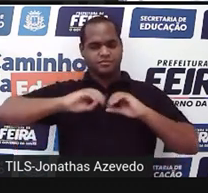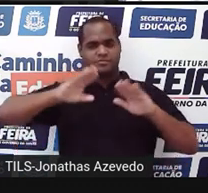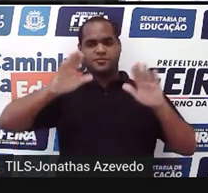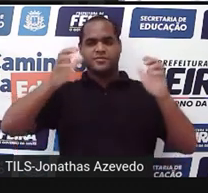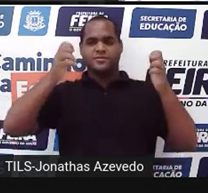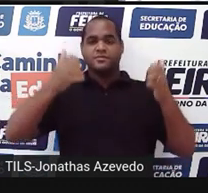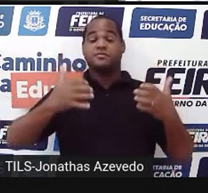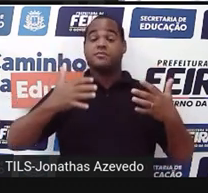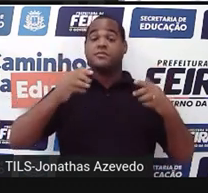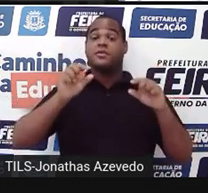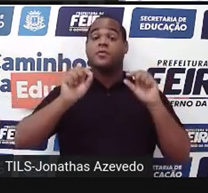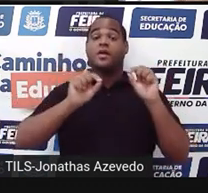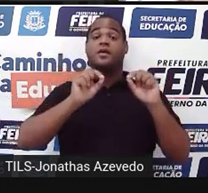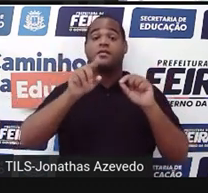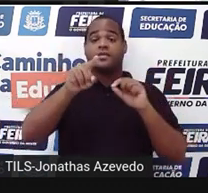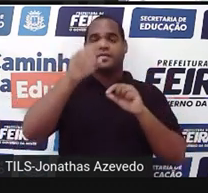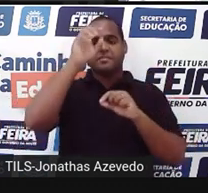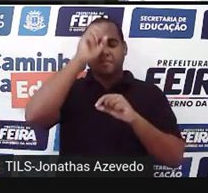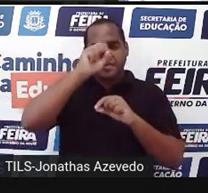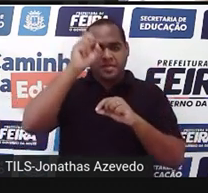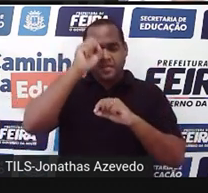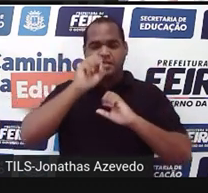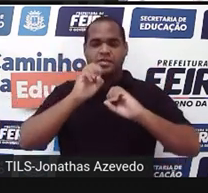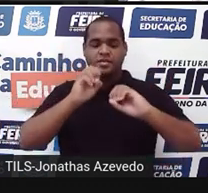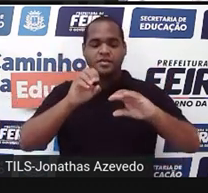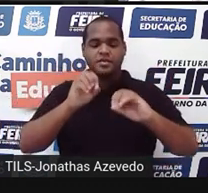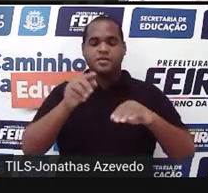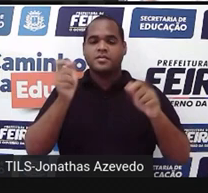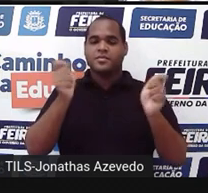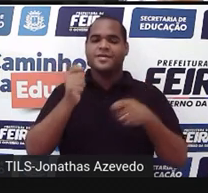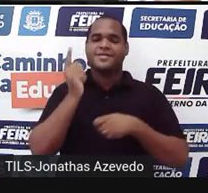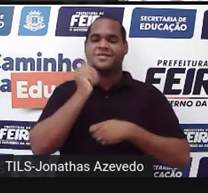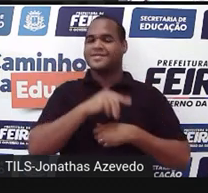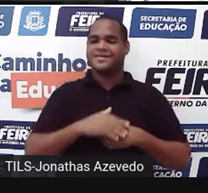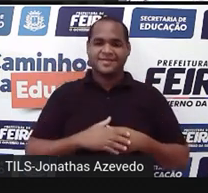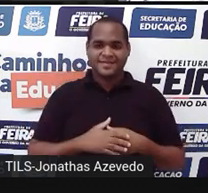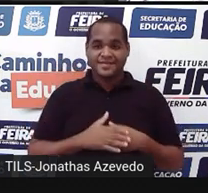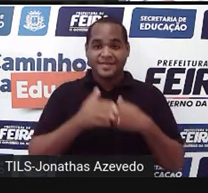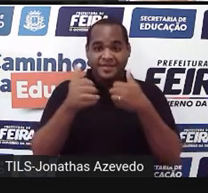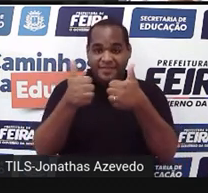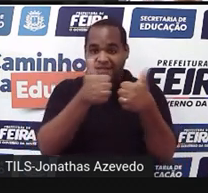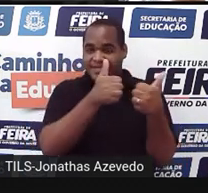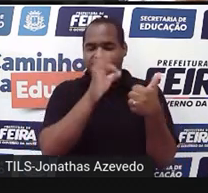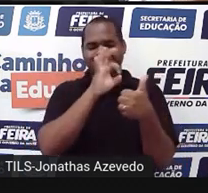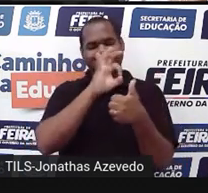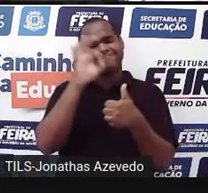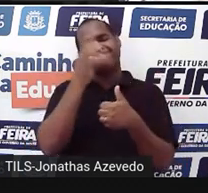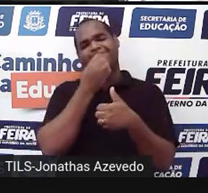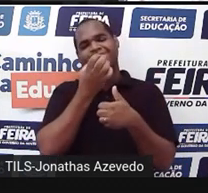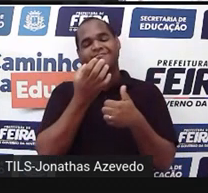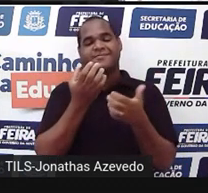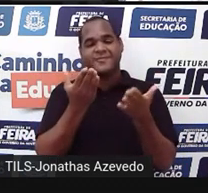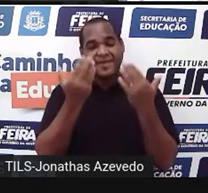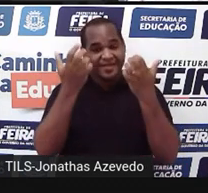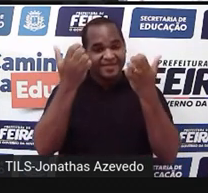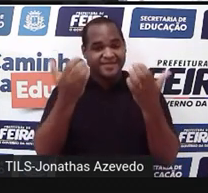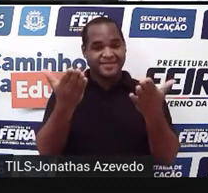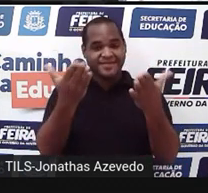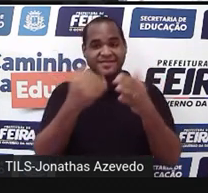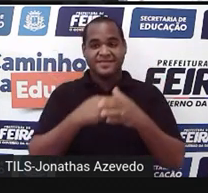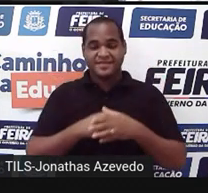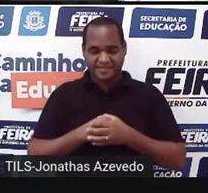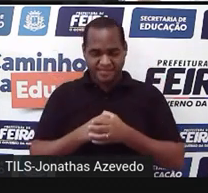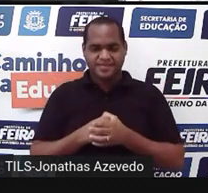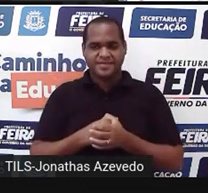precisa aprender nessa aula. Beleza? Show de bola. Então, vem cá, porque,